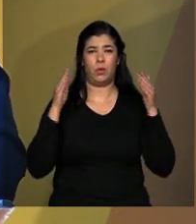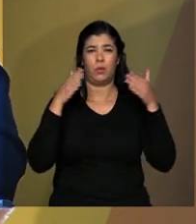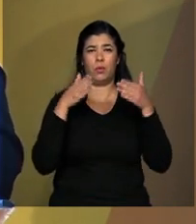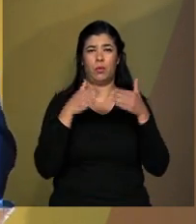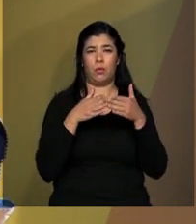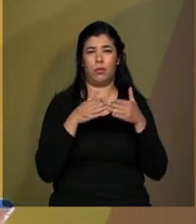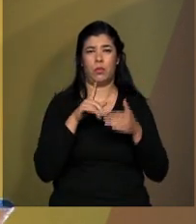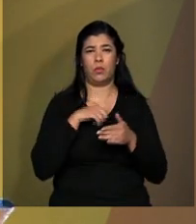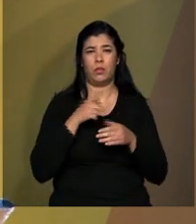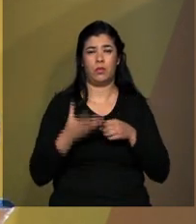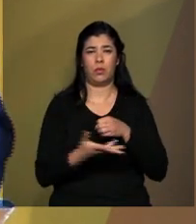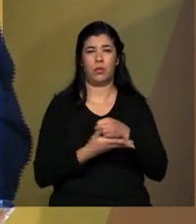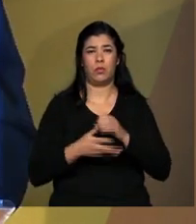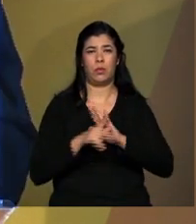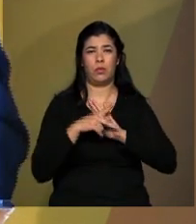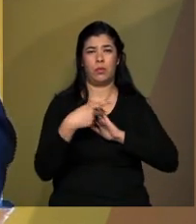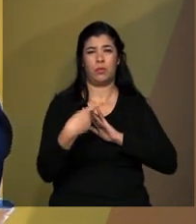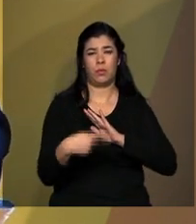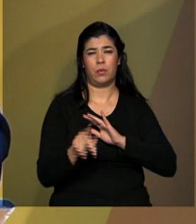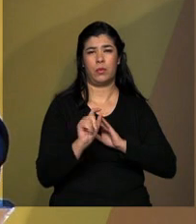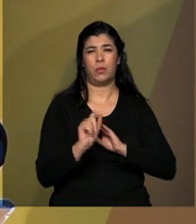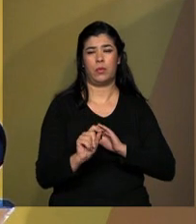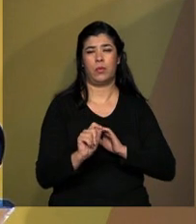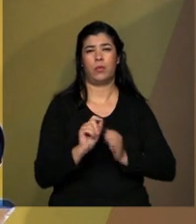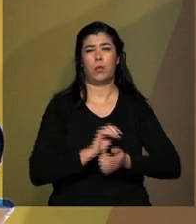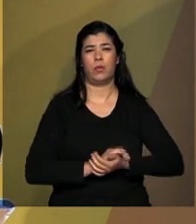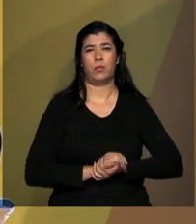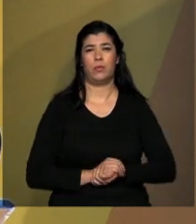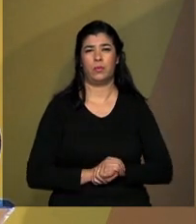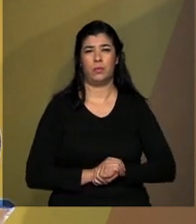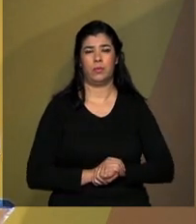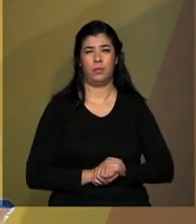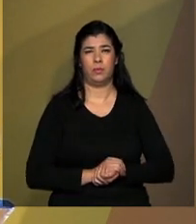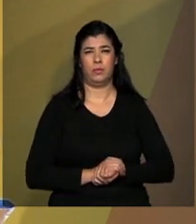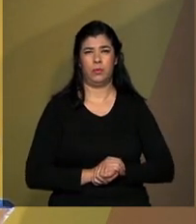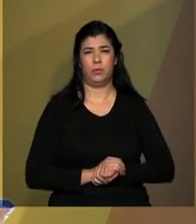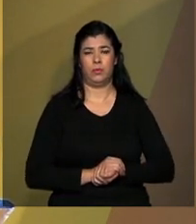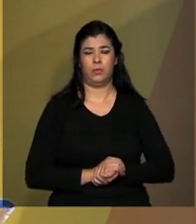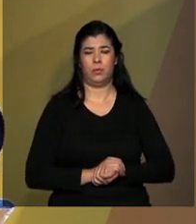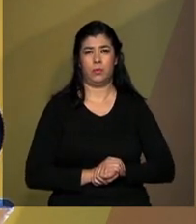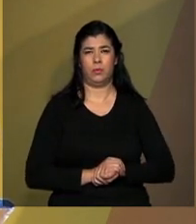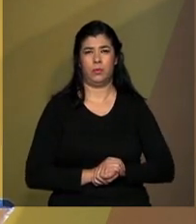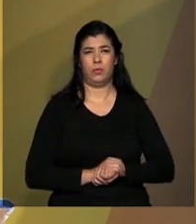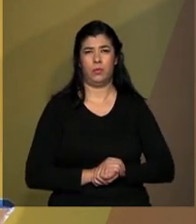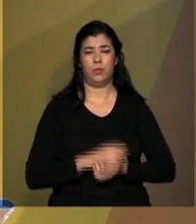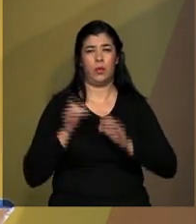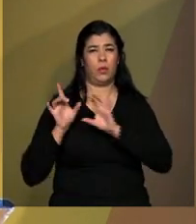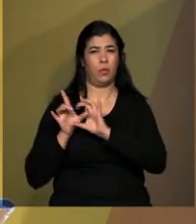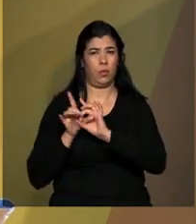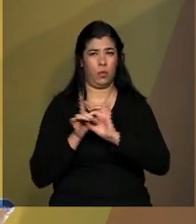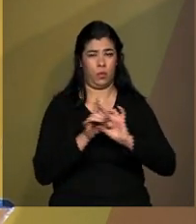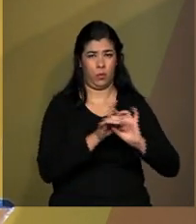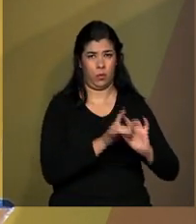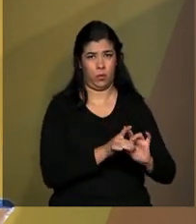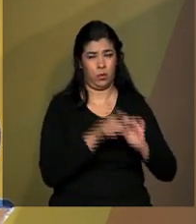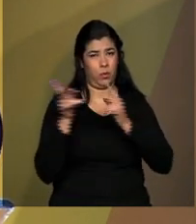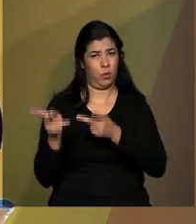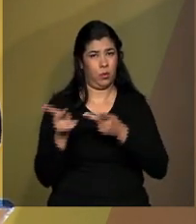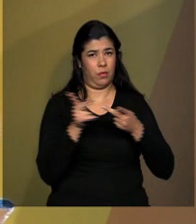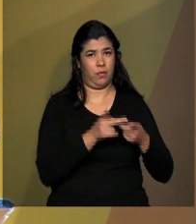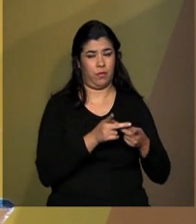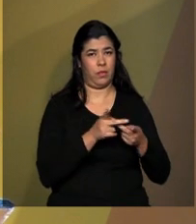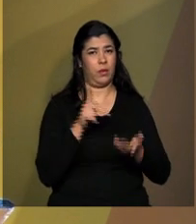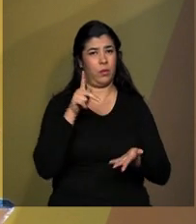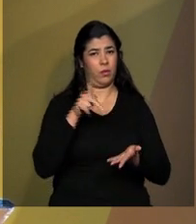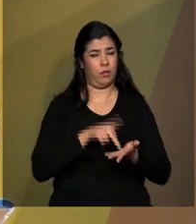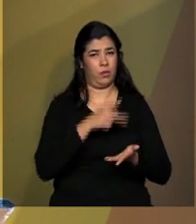No contexto da visita oficial do presidente Dilma